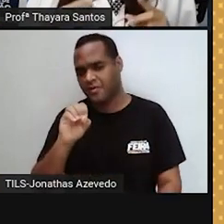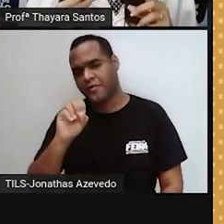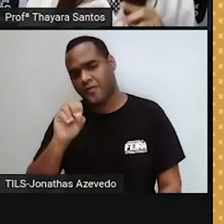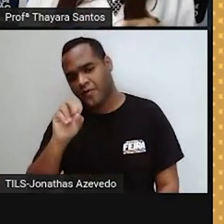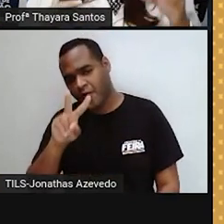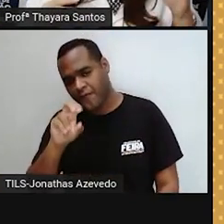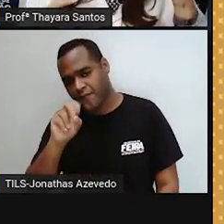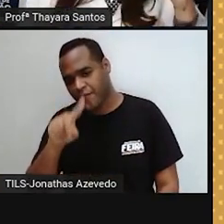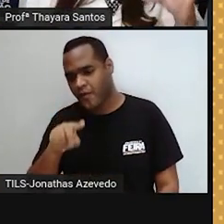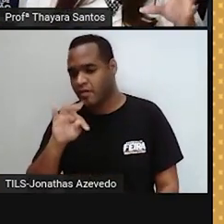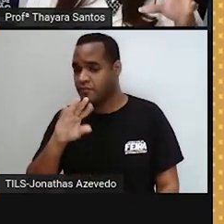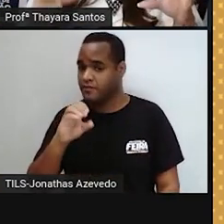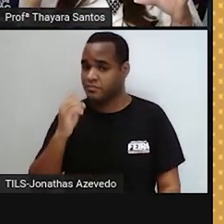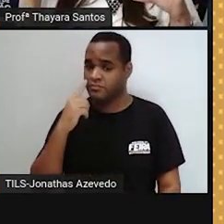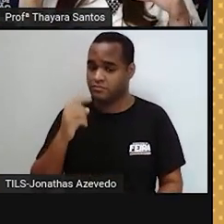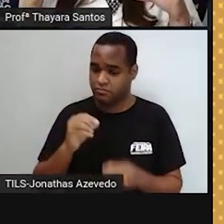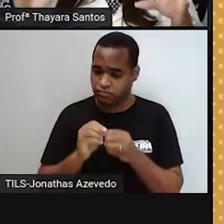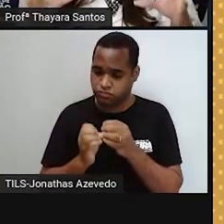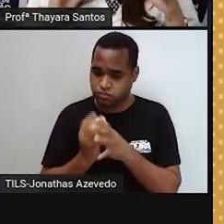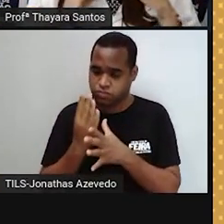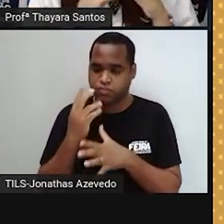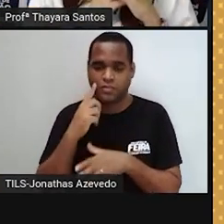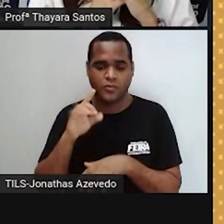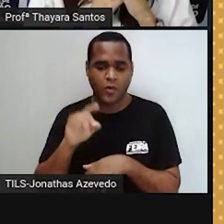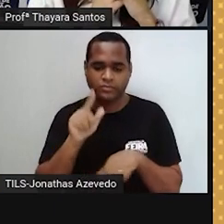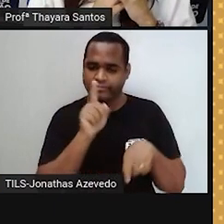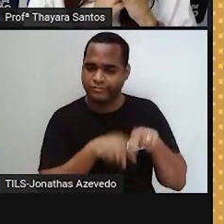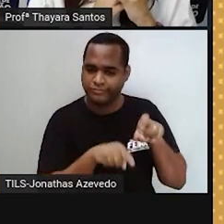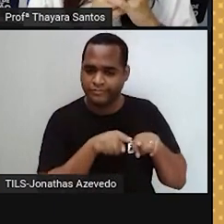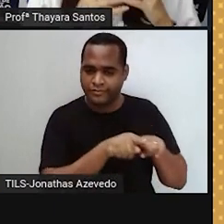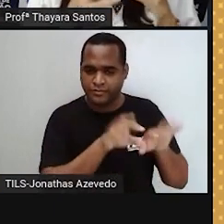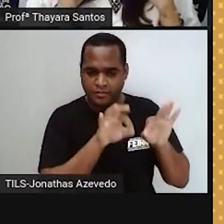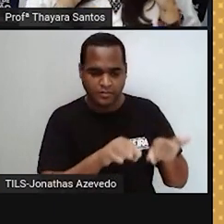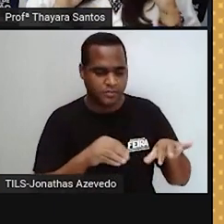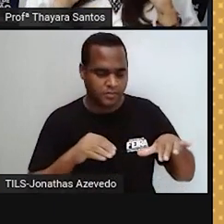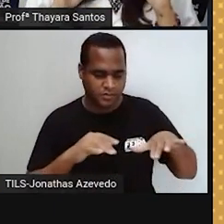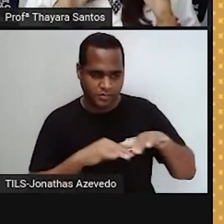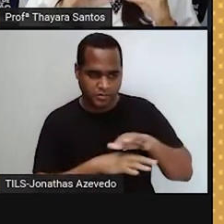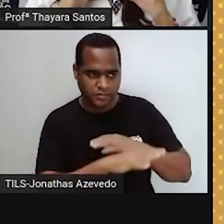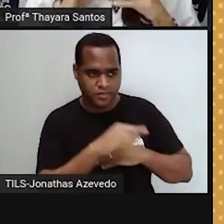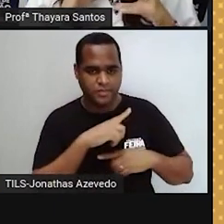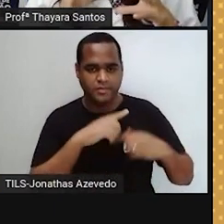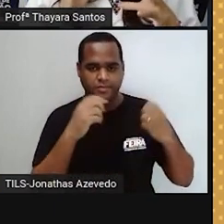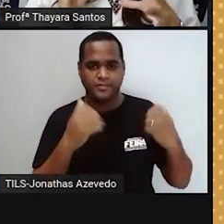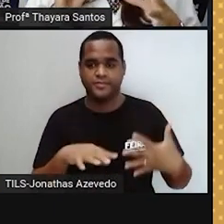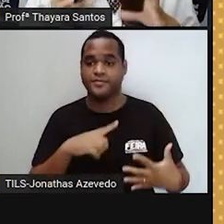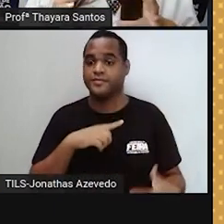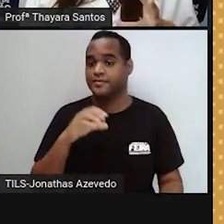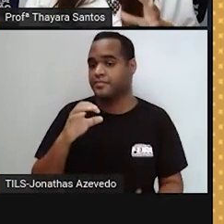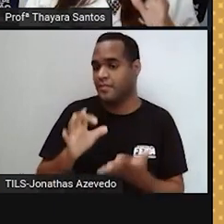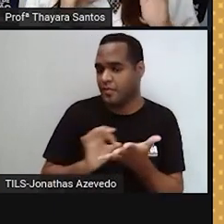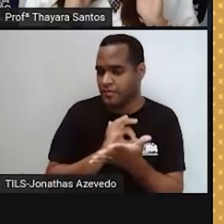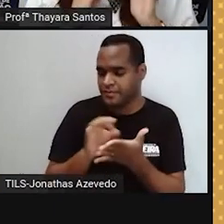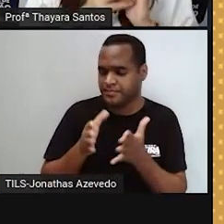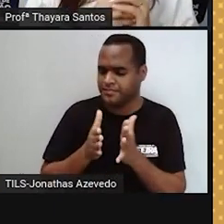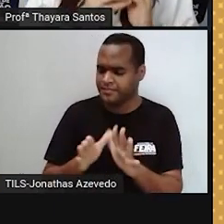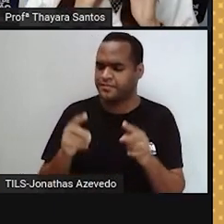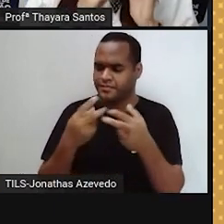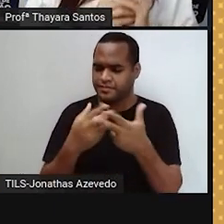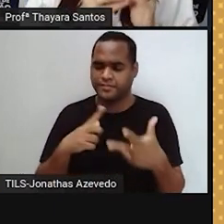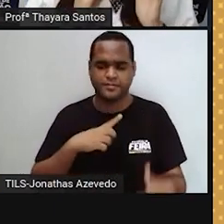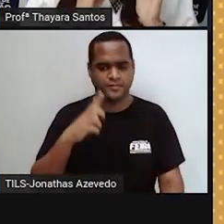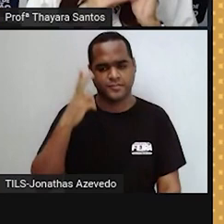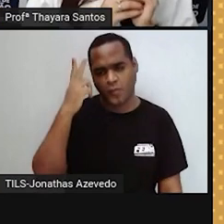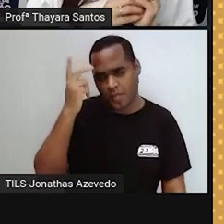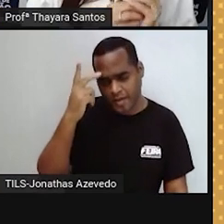óvulo só é formado no momento que espermatozoide se encontra com o ovócito. Então, o ovócito, a célula reprodutiva, é chamada